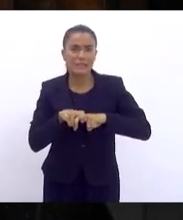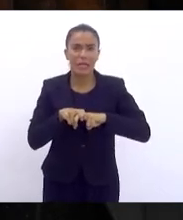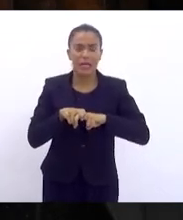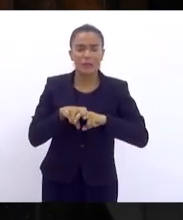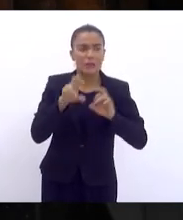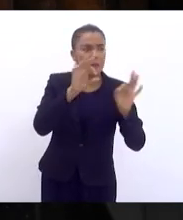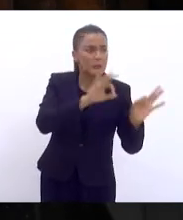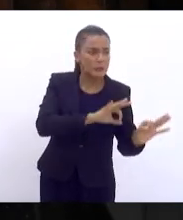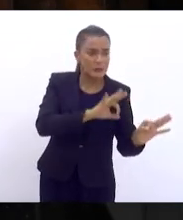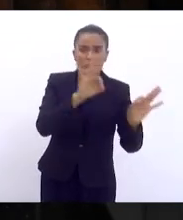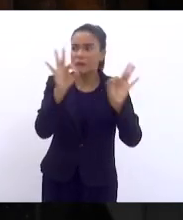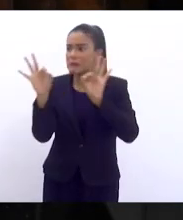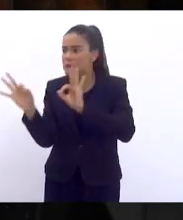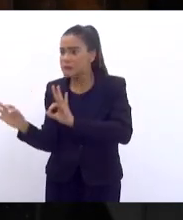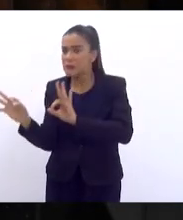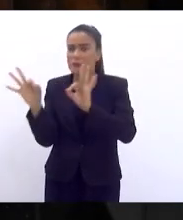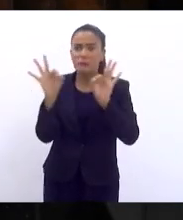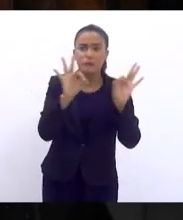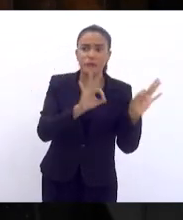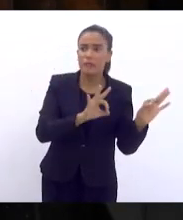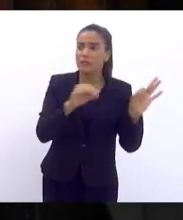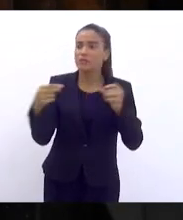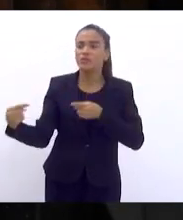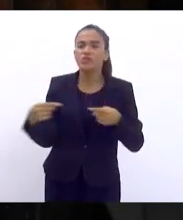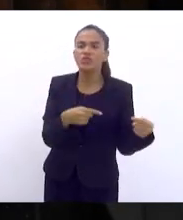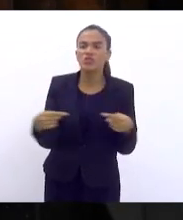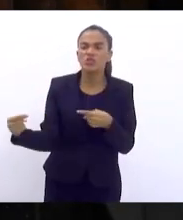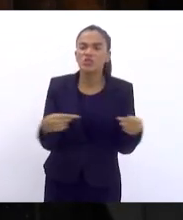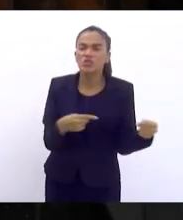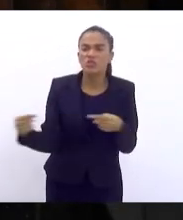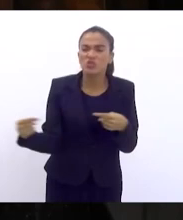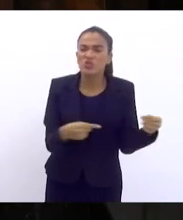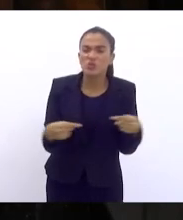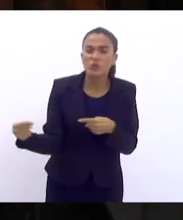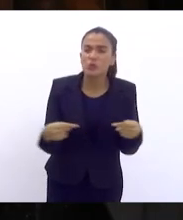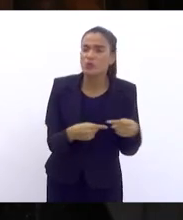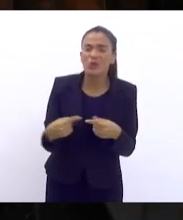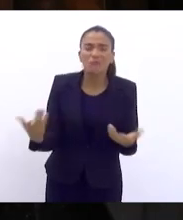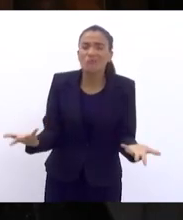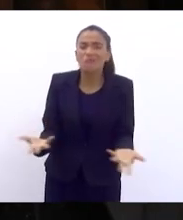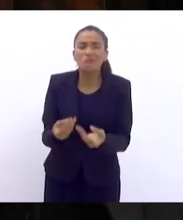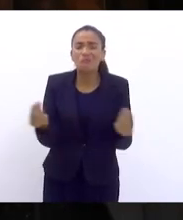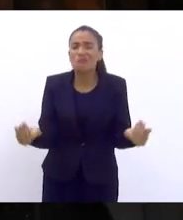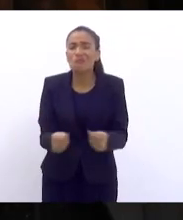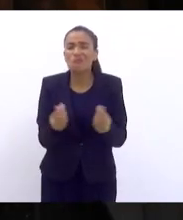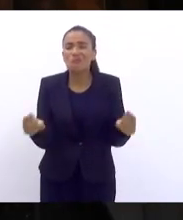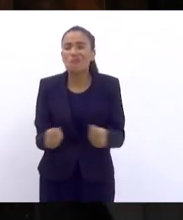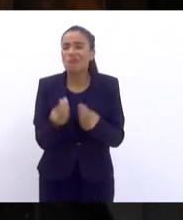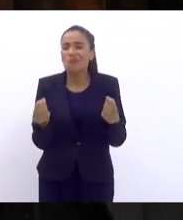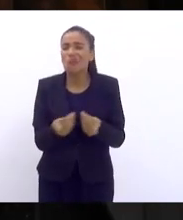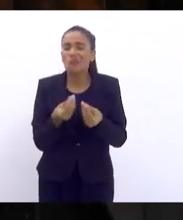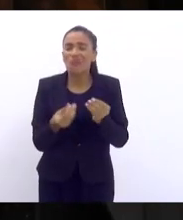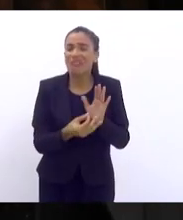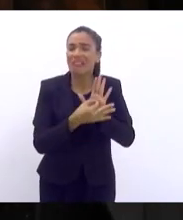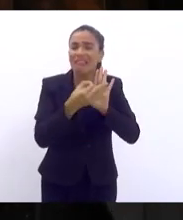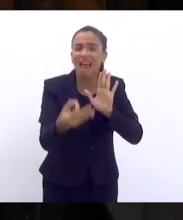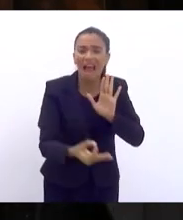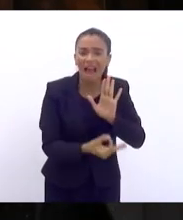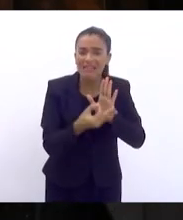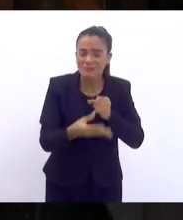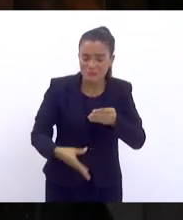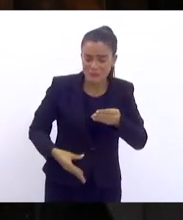observando, muitas vezes, discussões que não traz conteúdo propositivo nenhum